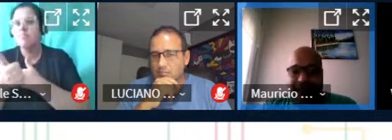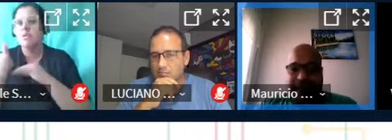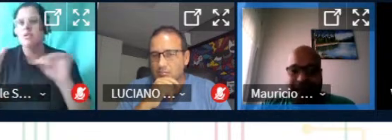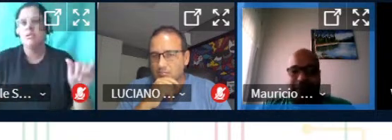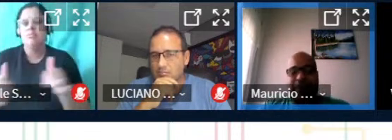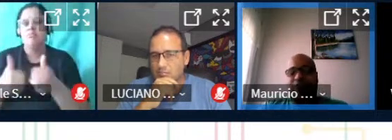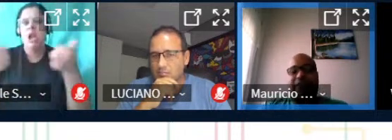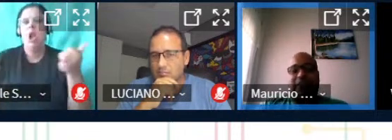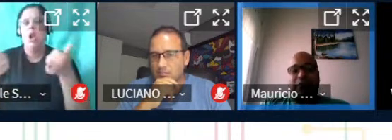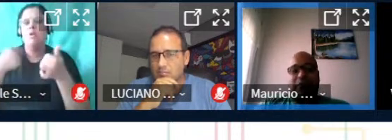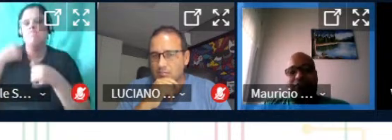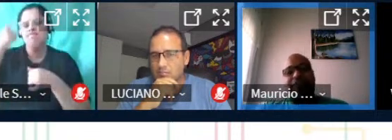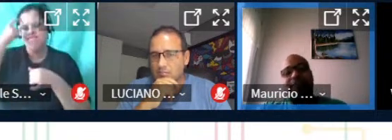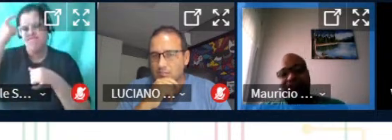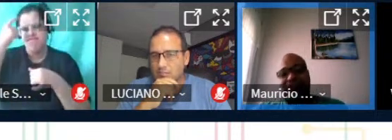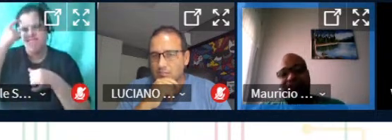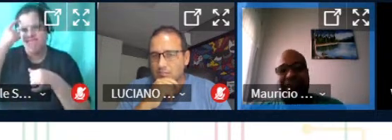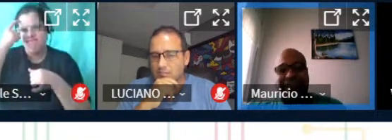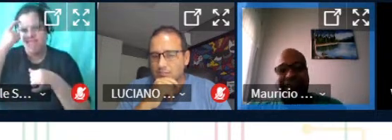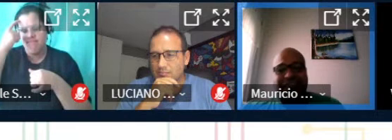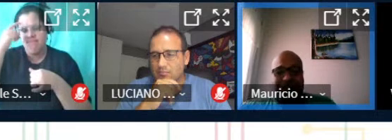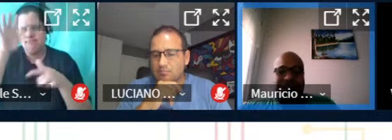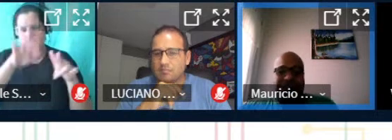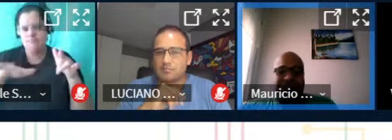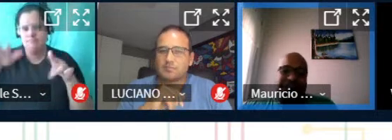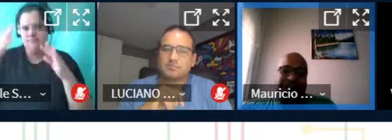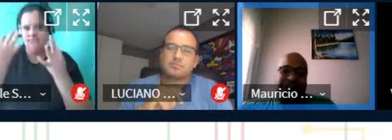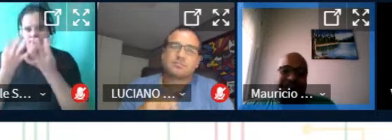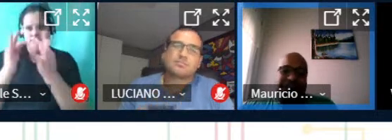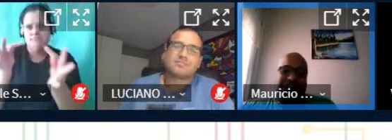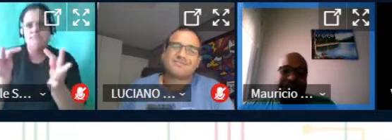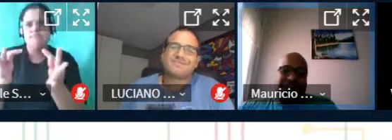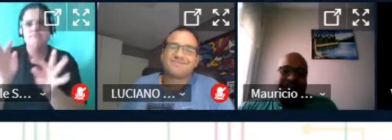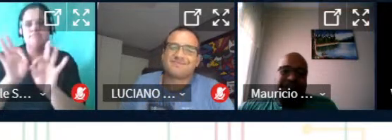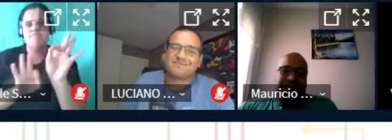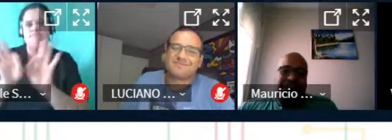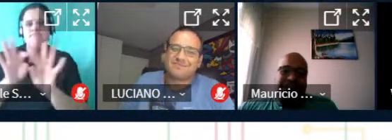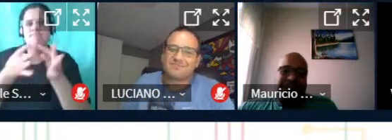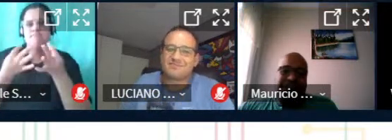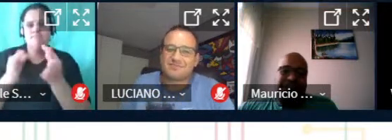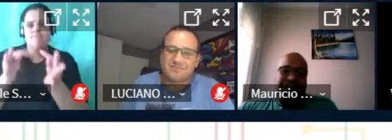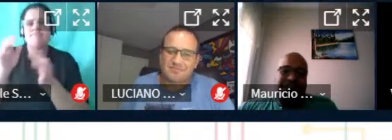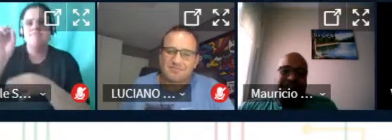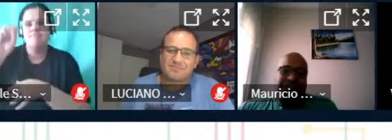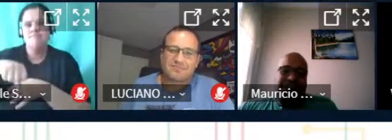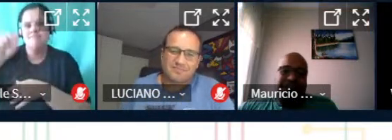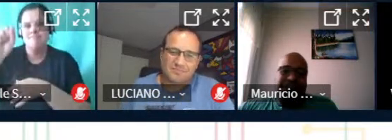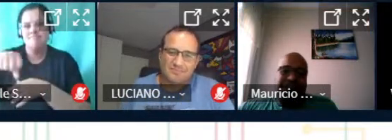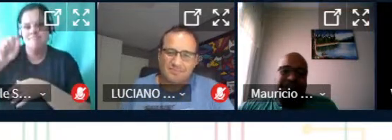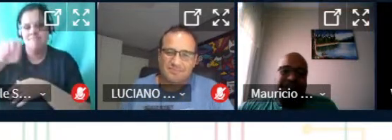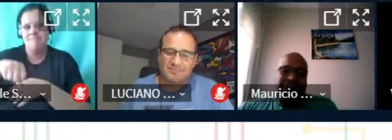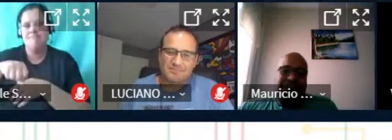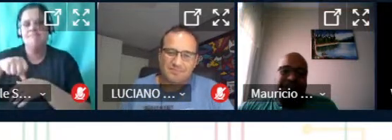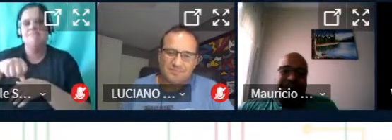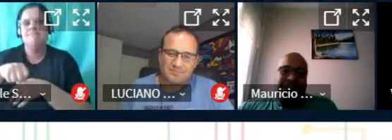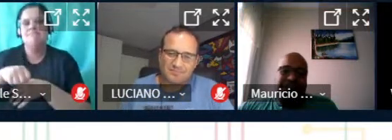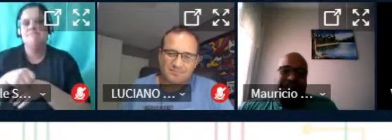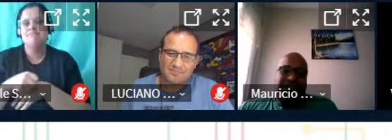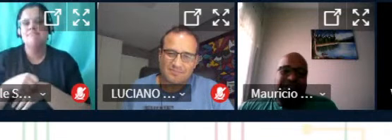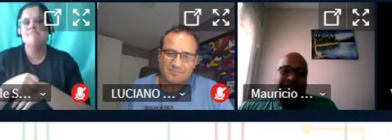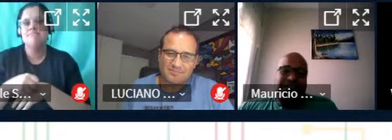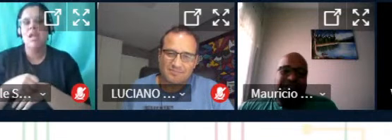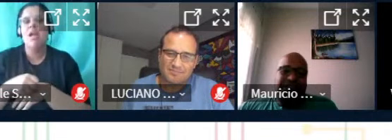do que eu pensava quanto a parte de tecnologia e mexendo nas tecnologias com certeza com certeza a gurusada domina